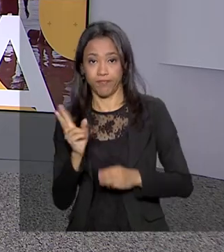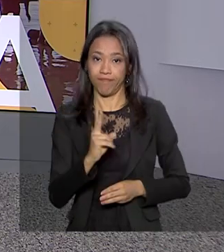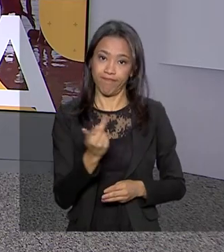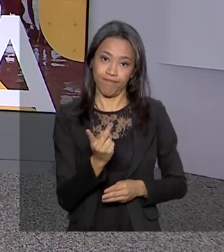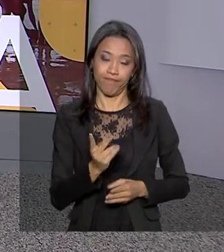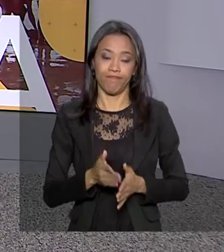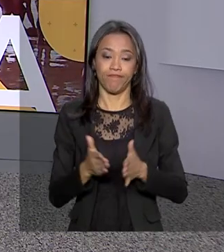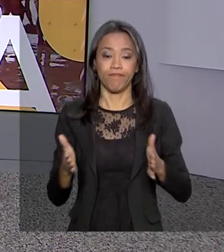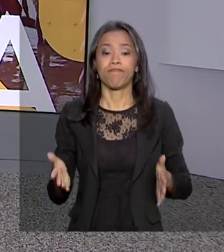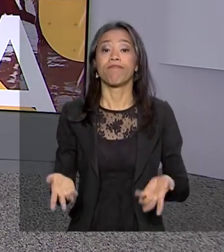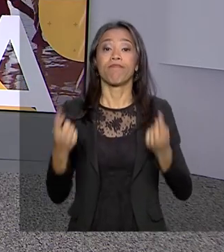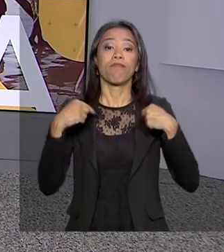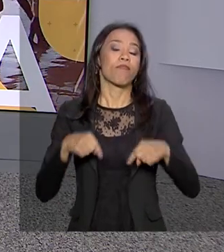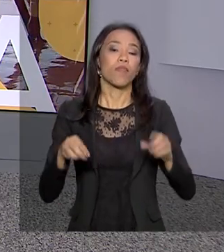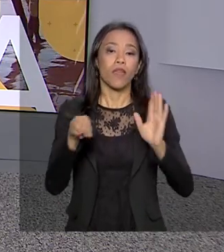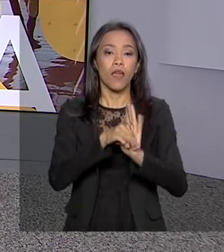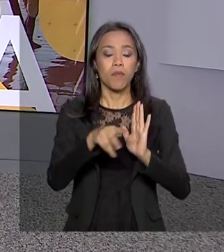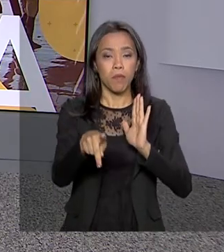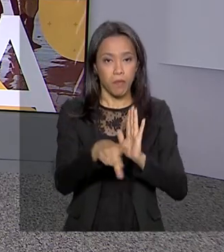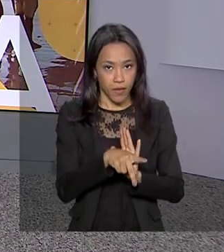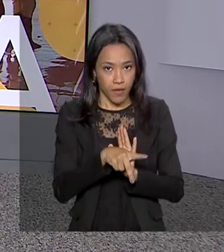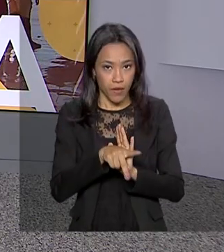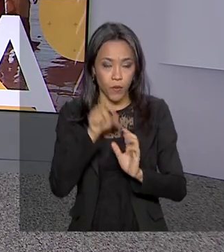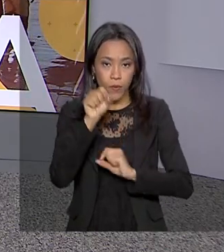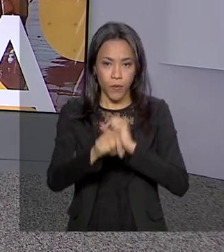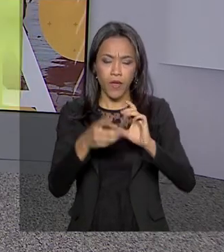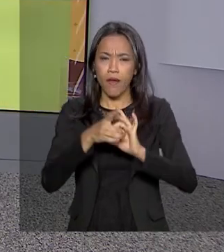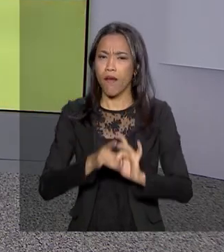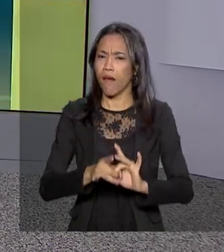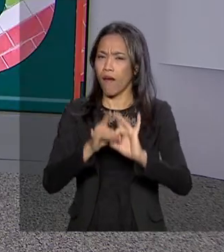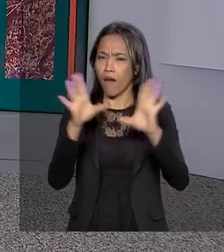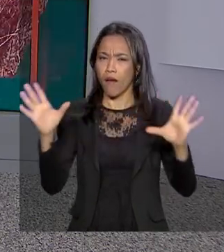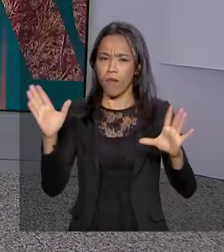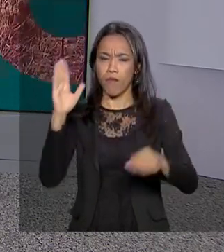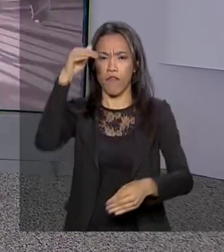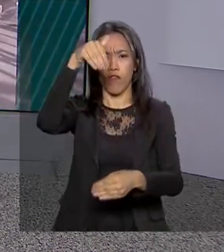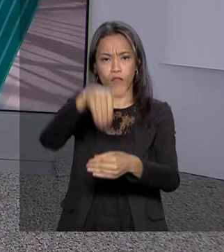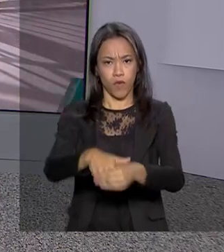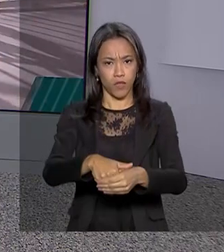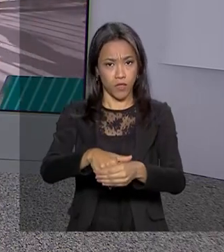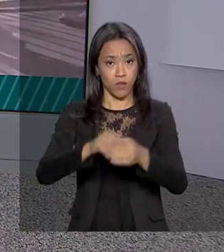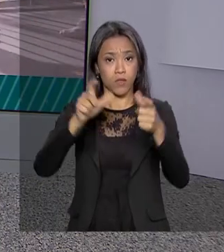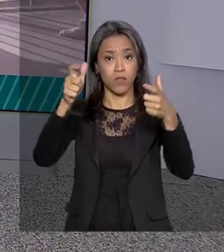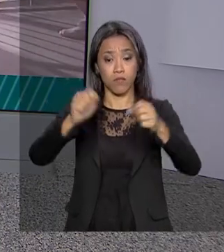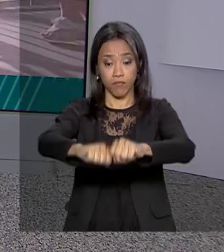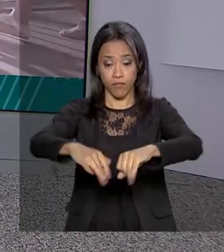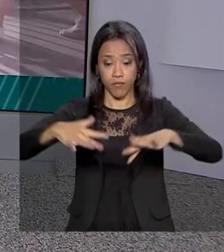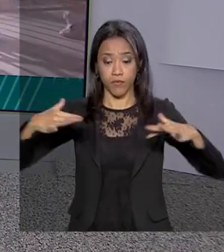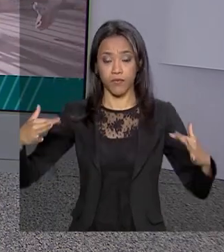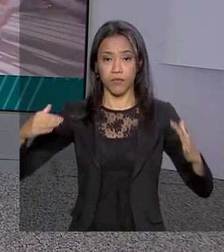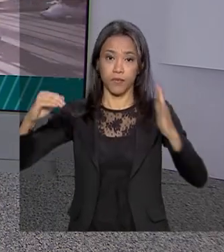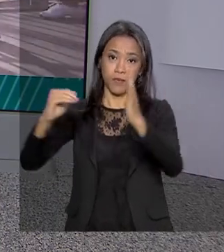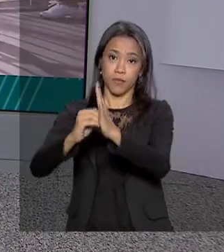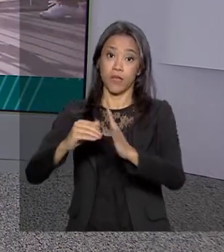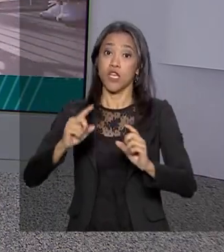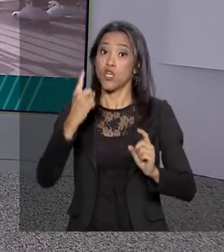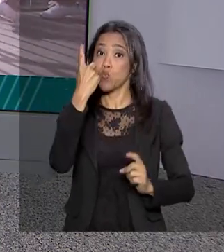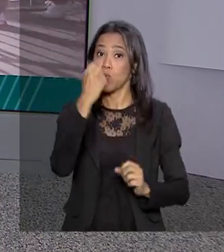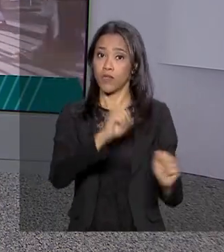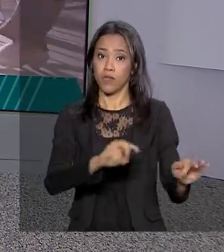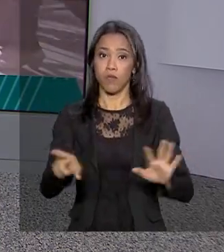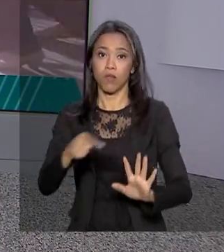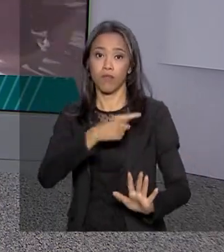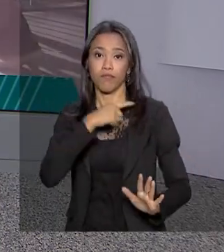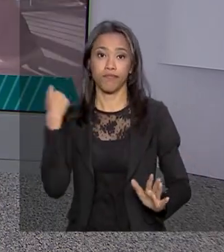A medida provisória da liberdade econômica abre a pauta de votações no plenário do Senado. A MP perde a validade em uma semana.